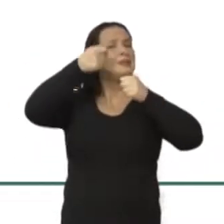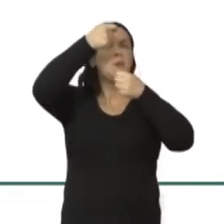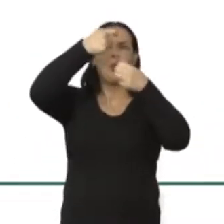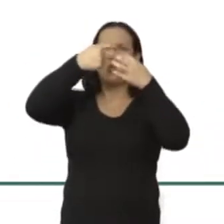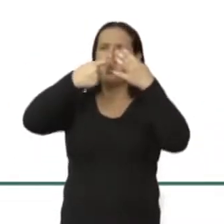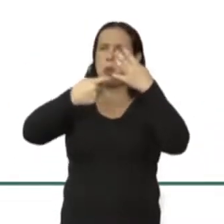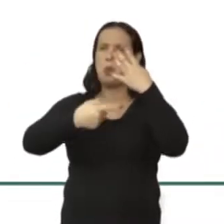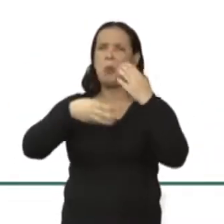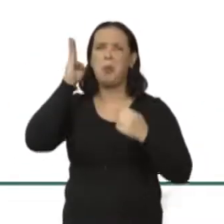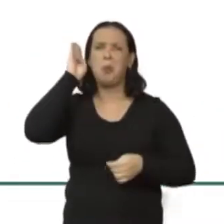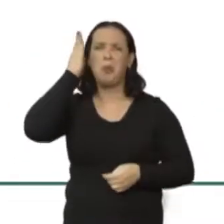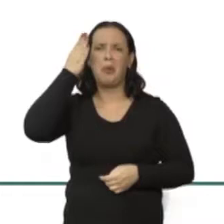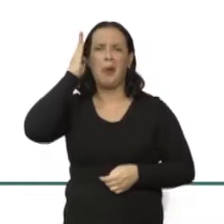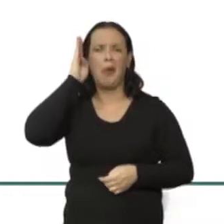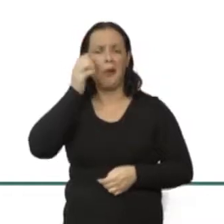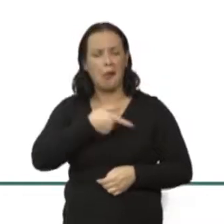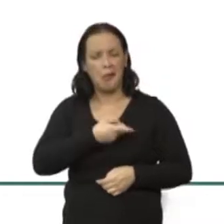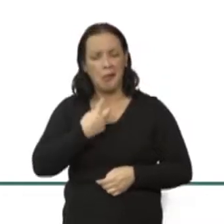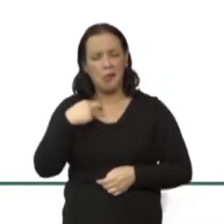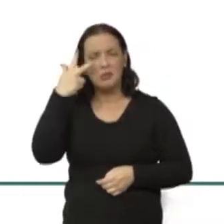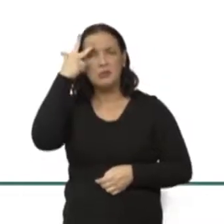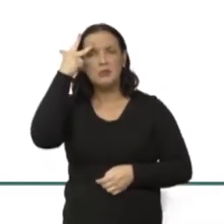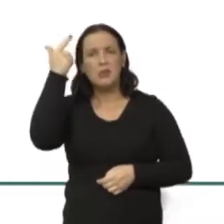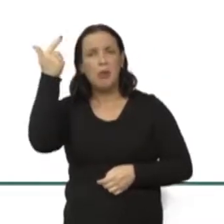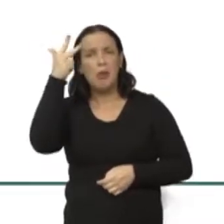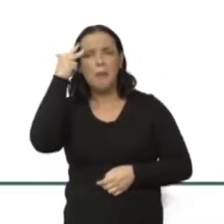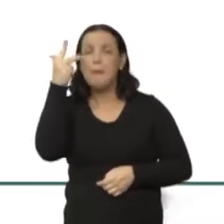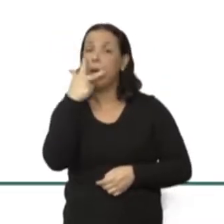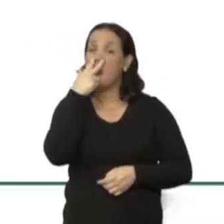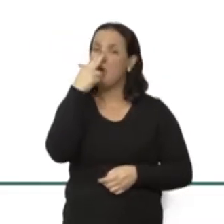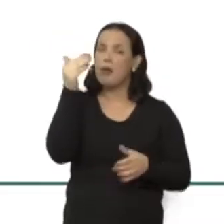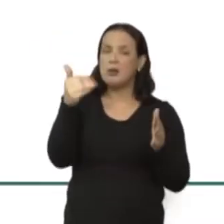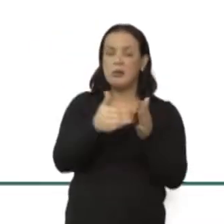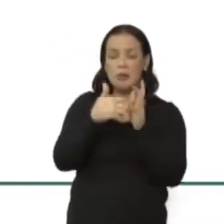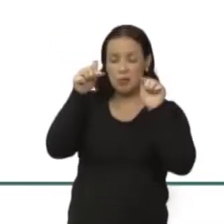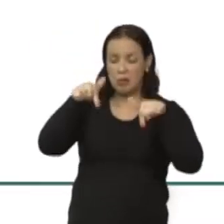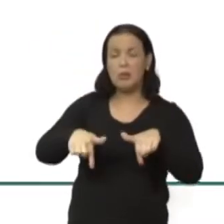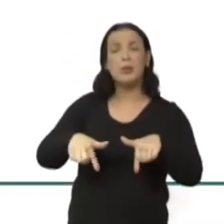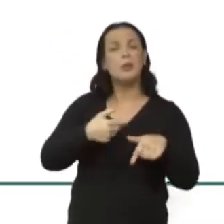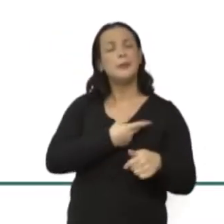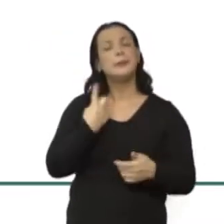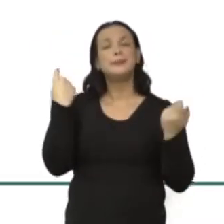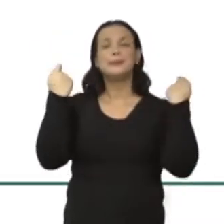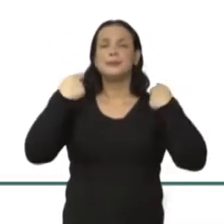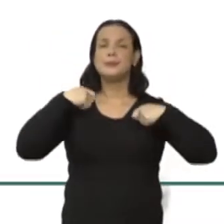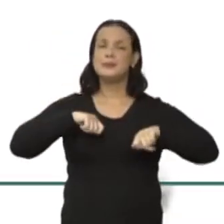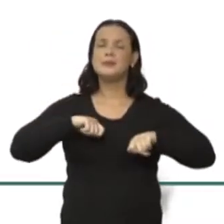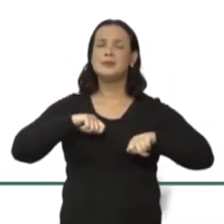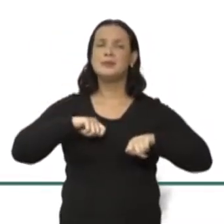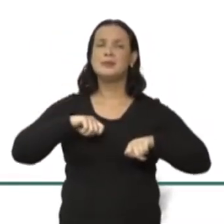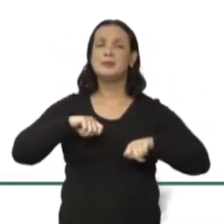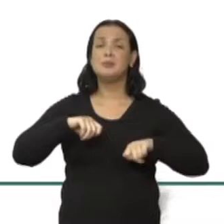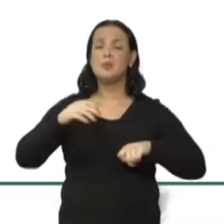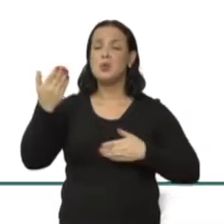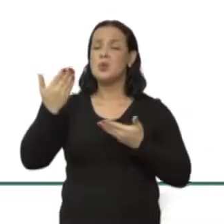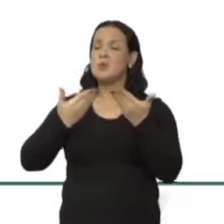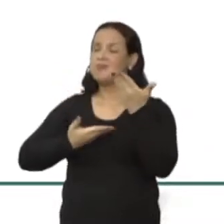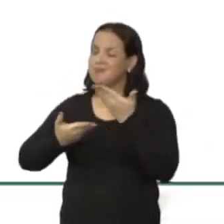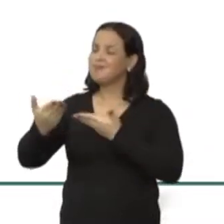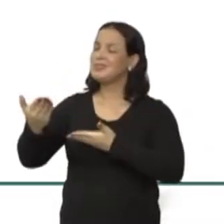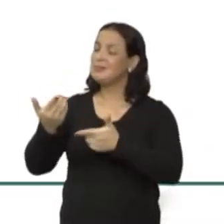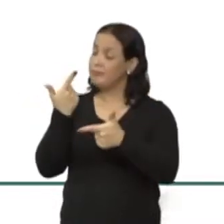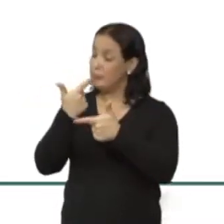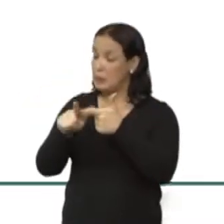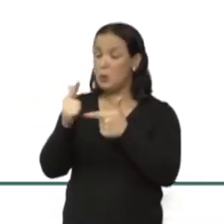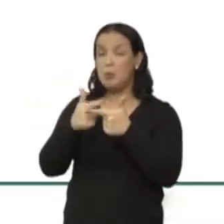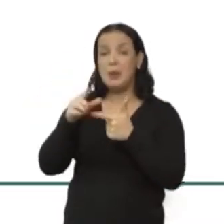humanas que a gente foi normalizando até aqui e que a gente precisa lidar com esses problemas e precisa resolver